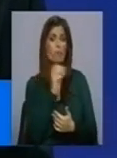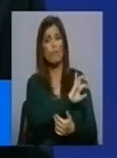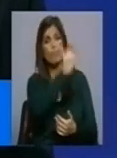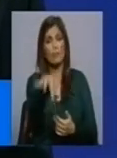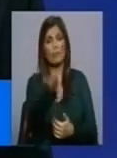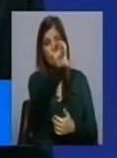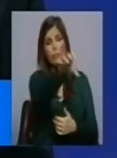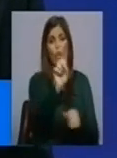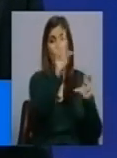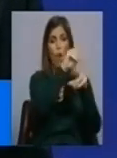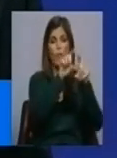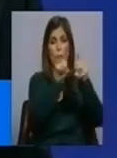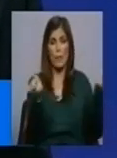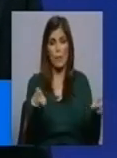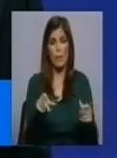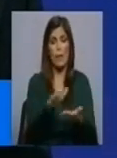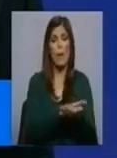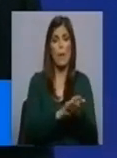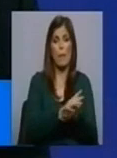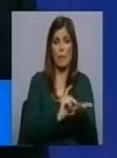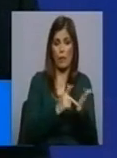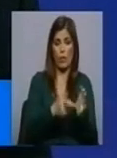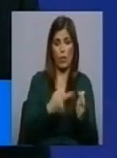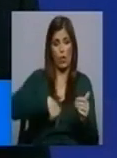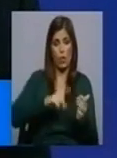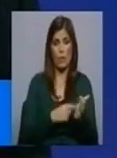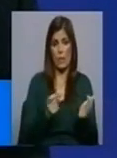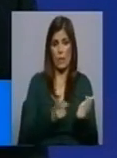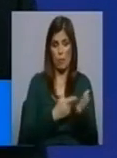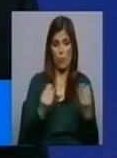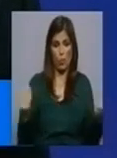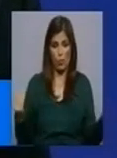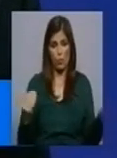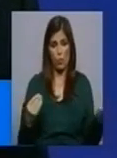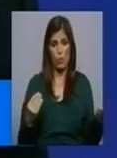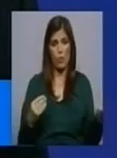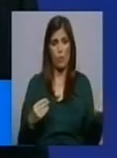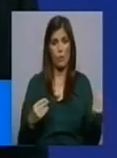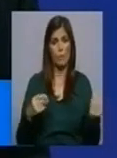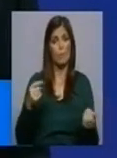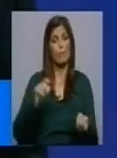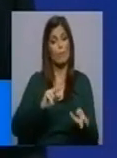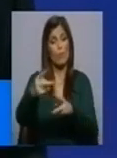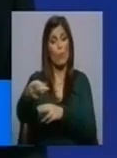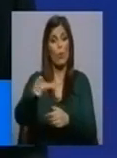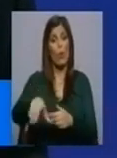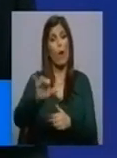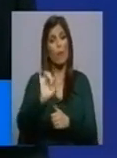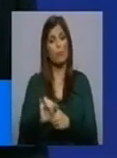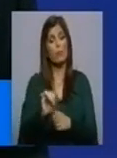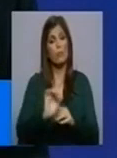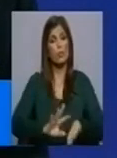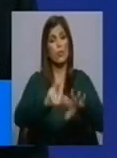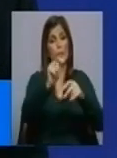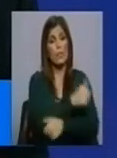empresas, nomeadamente de base tecnológica, que nós precisamos muito que venham a sediar na região, que aliás tem vindo a ser o crescimento da